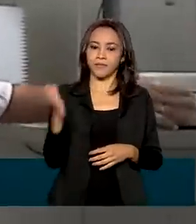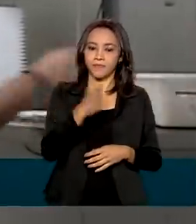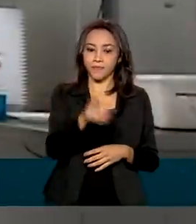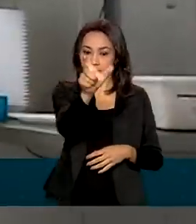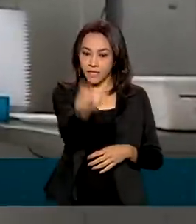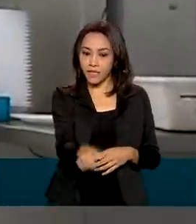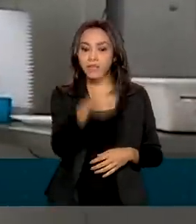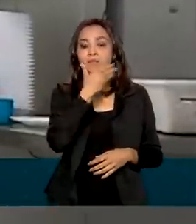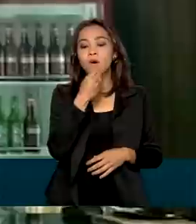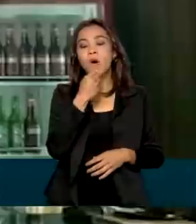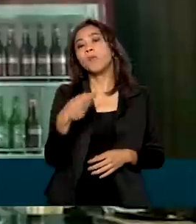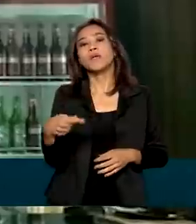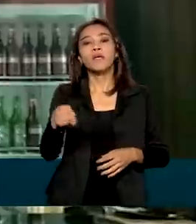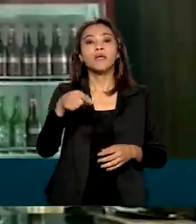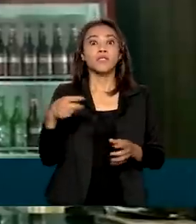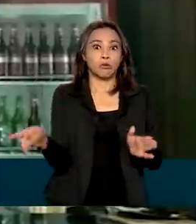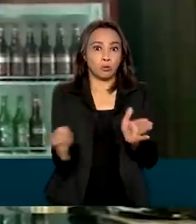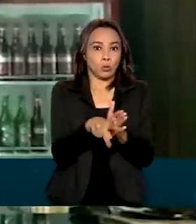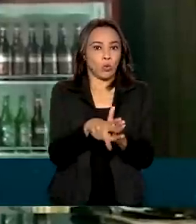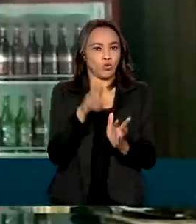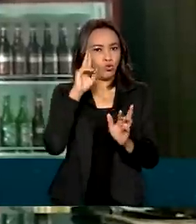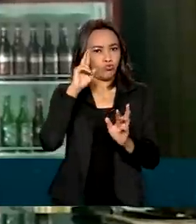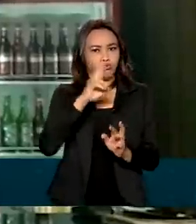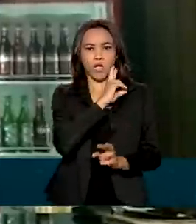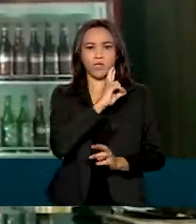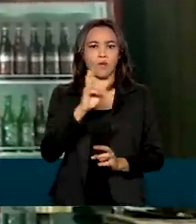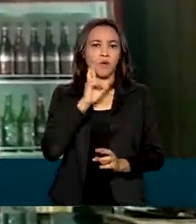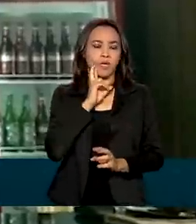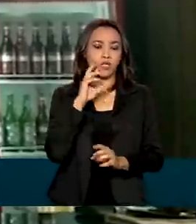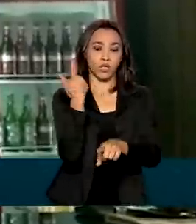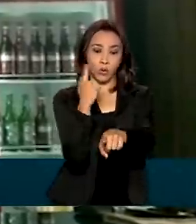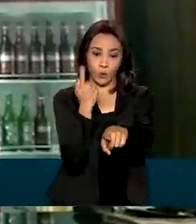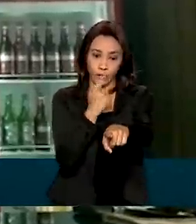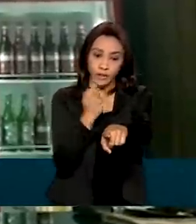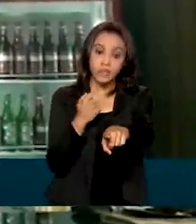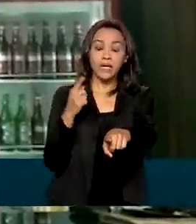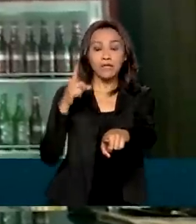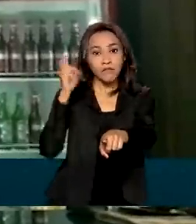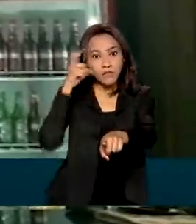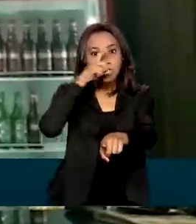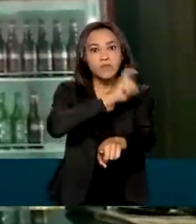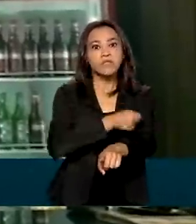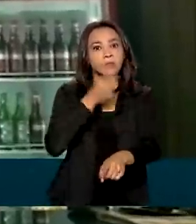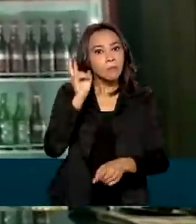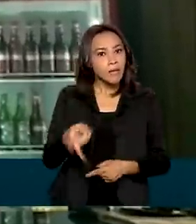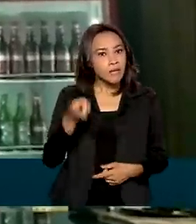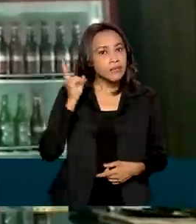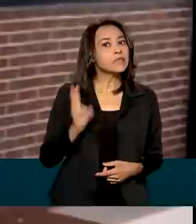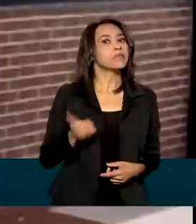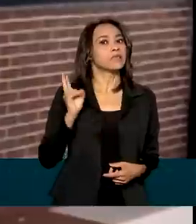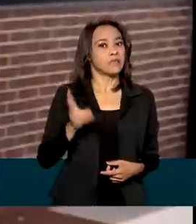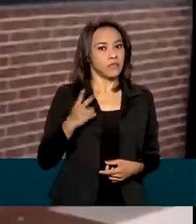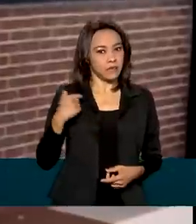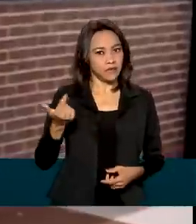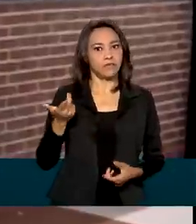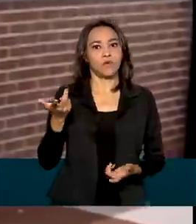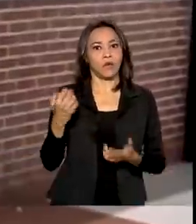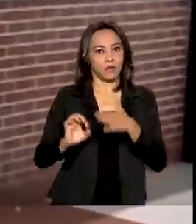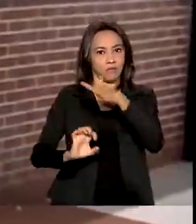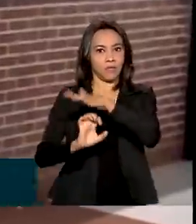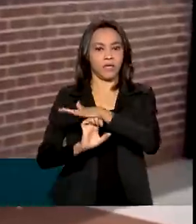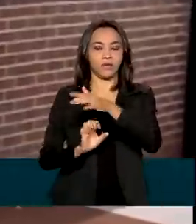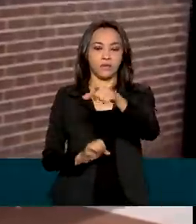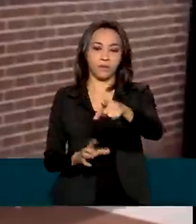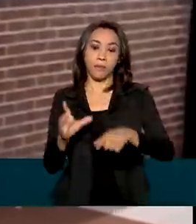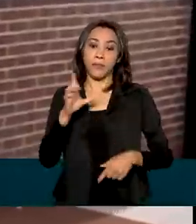Goiânia, capital de Goiás, Luiz Gustavo conta que teve que lutar para manter o negócio no último ano. Enfrentamos uma